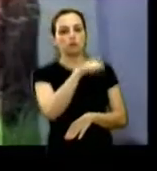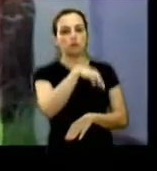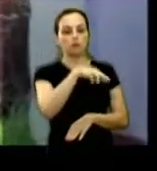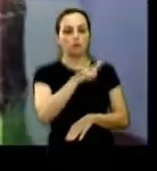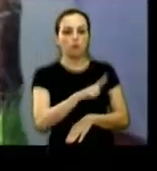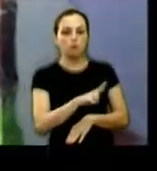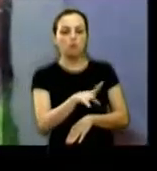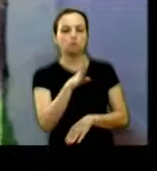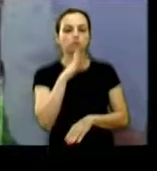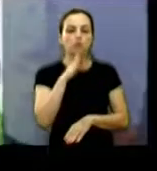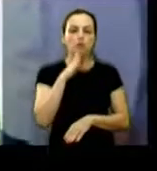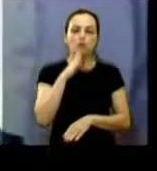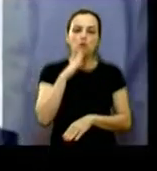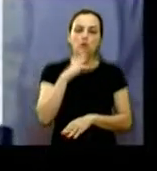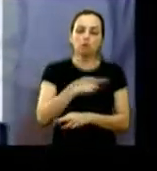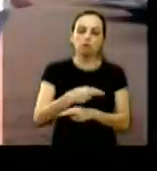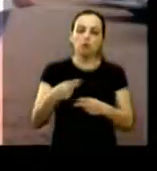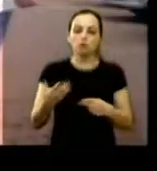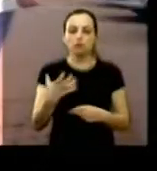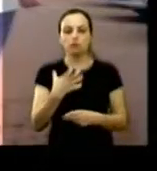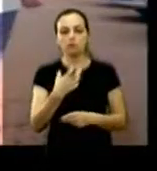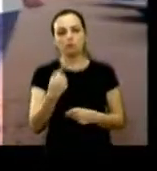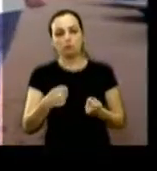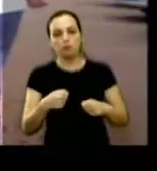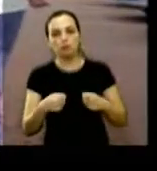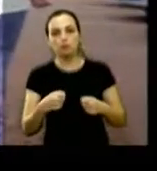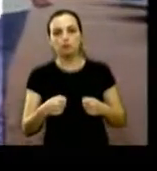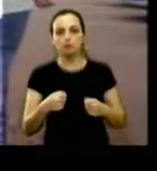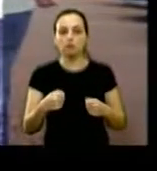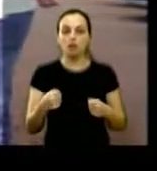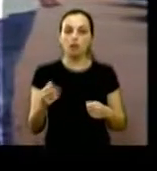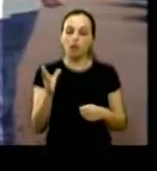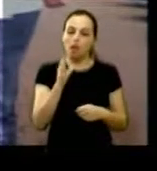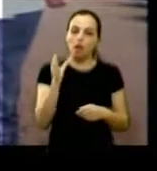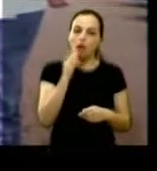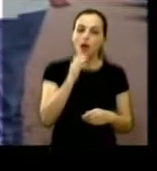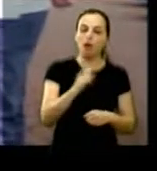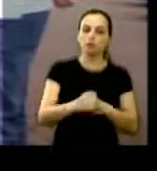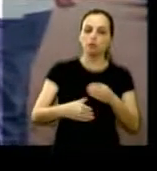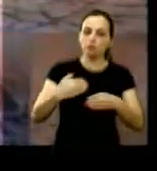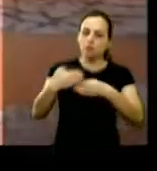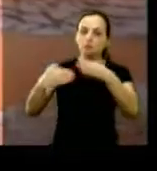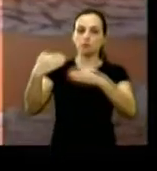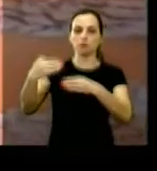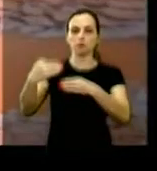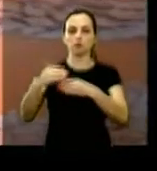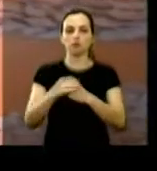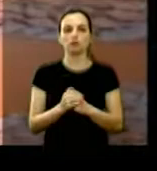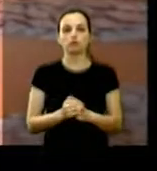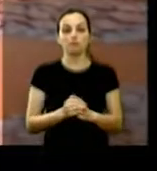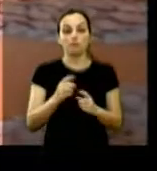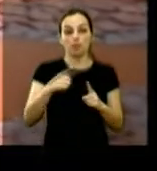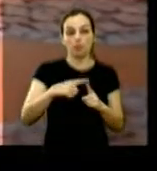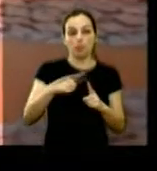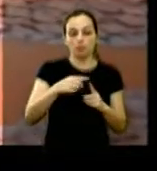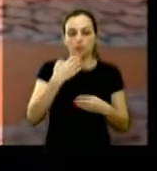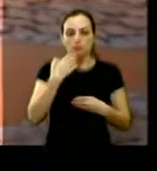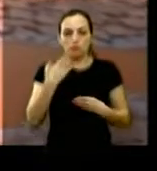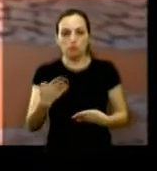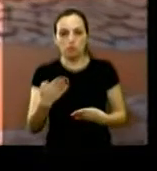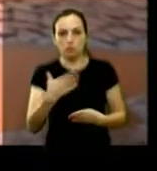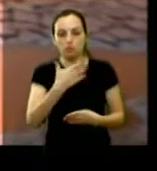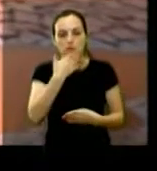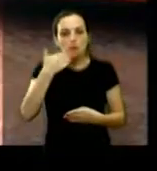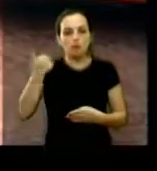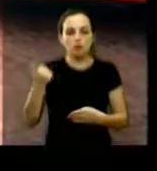tomar conhecimento das necessidades do setor e agilizar o processo de qualificação uma das solicitações era a